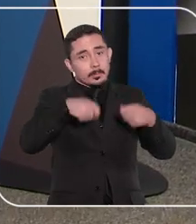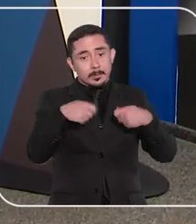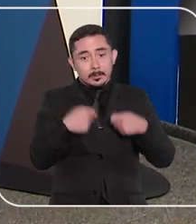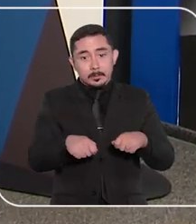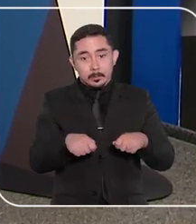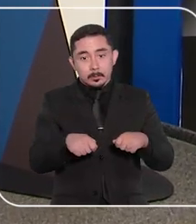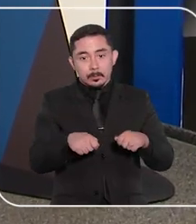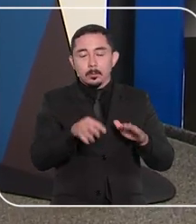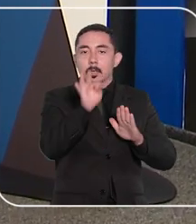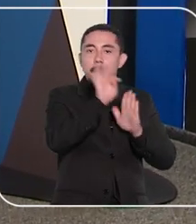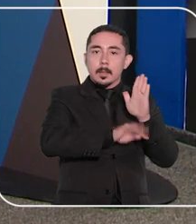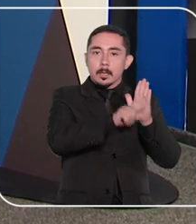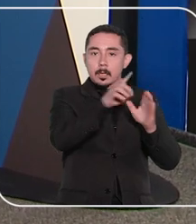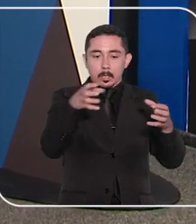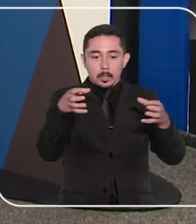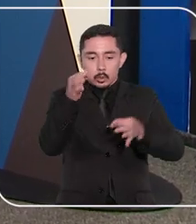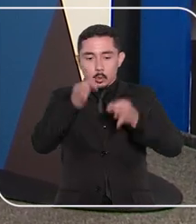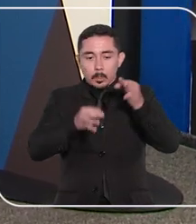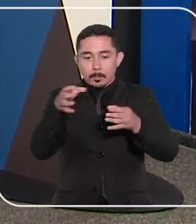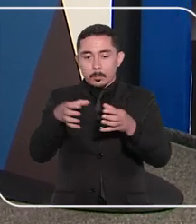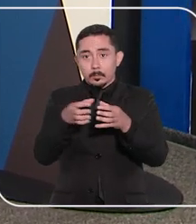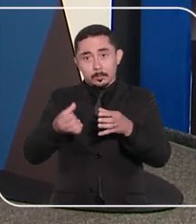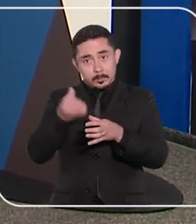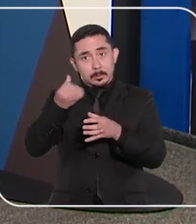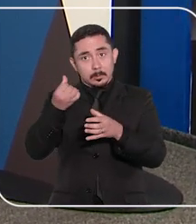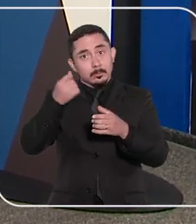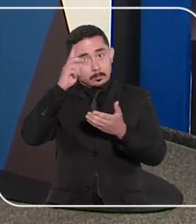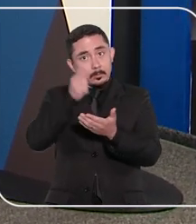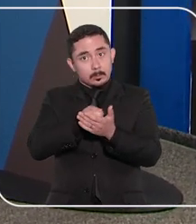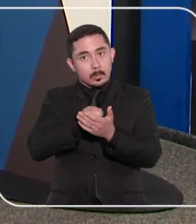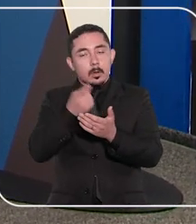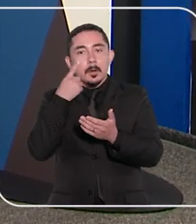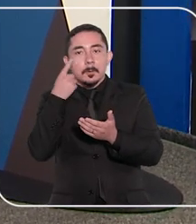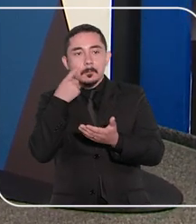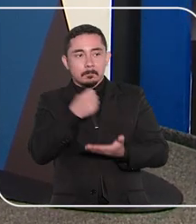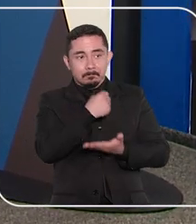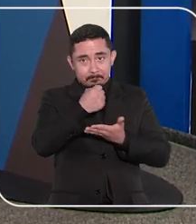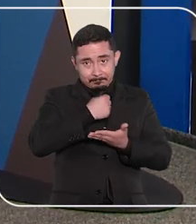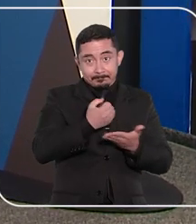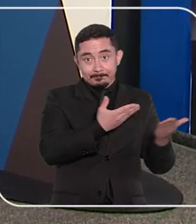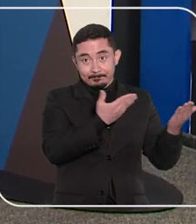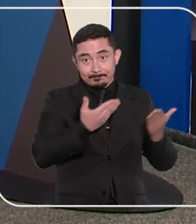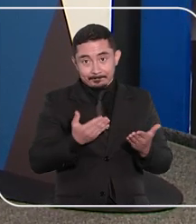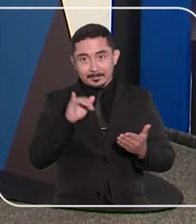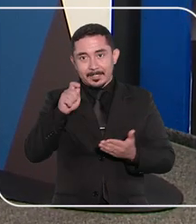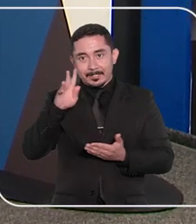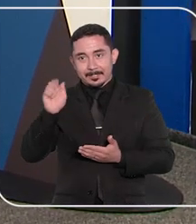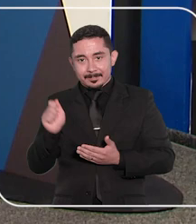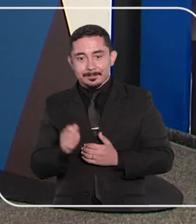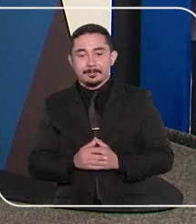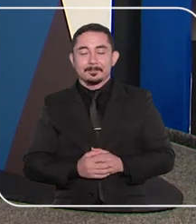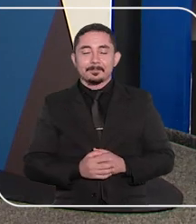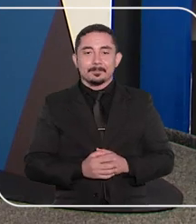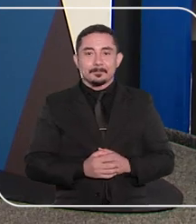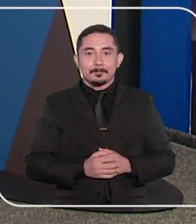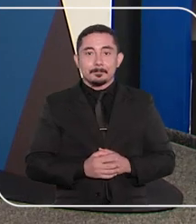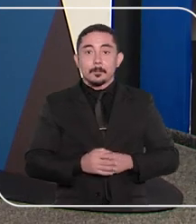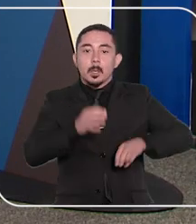foi reafirmado em julgamento na sexta turma do STJ. Veja na reportagem de Jéssica Castro.